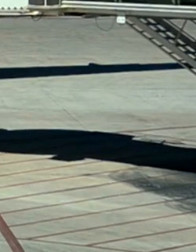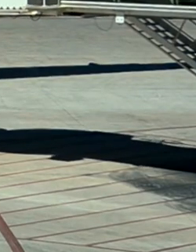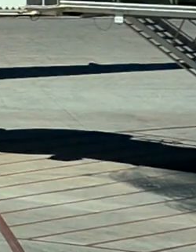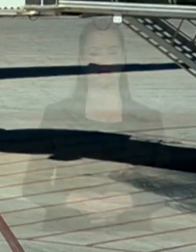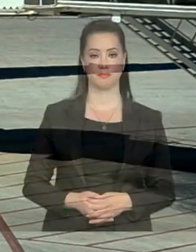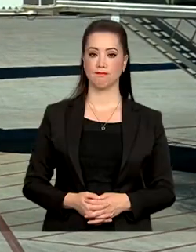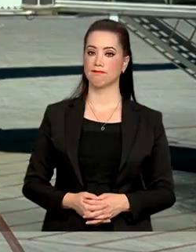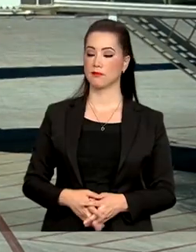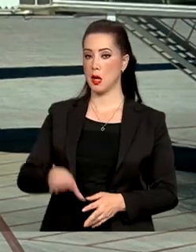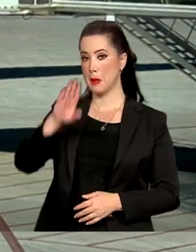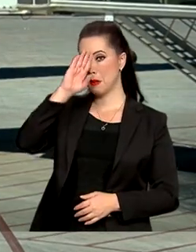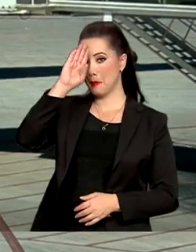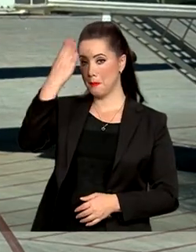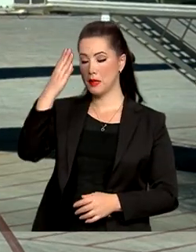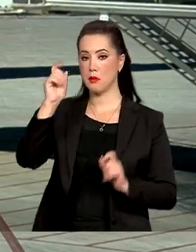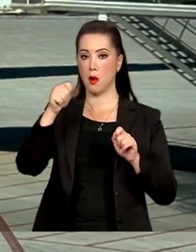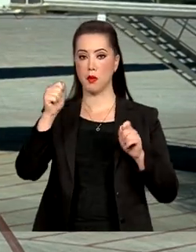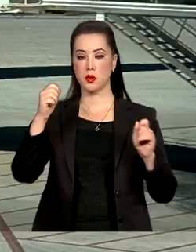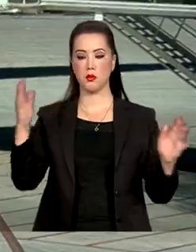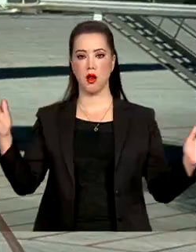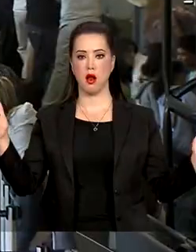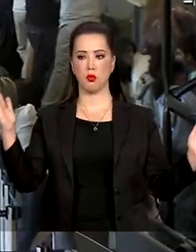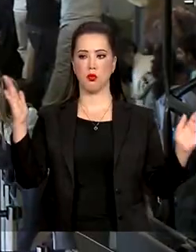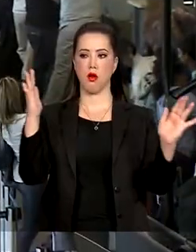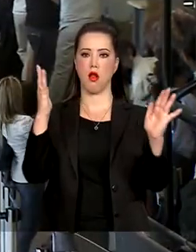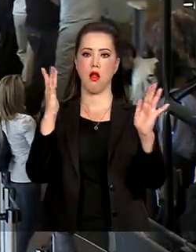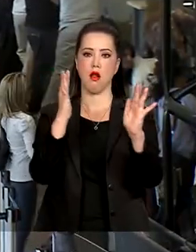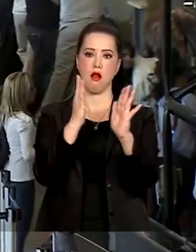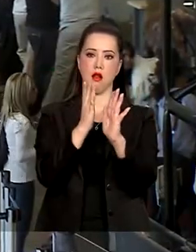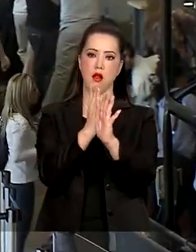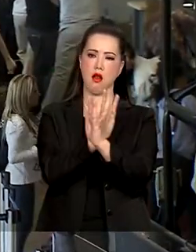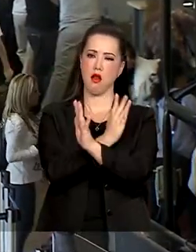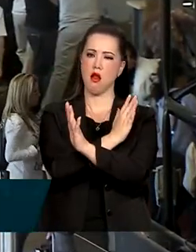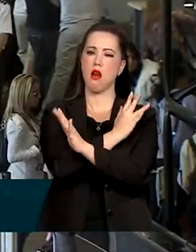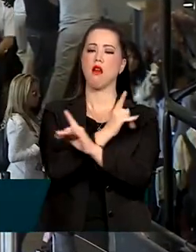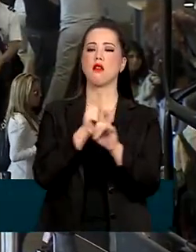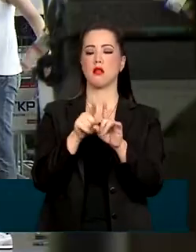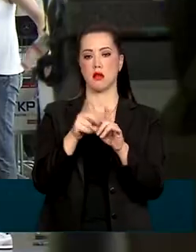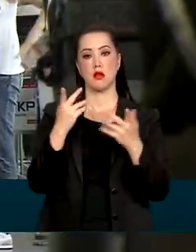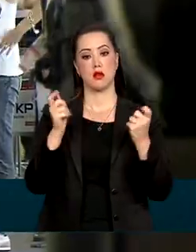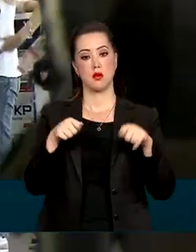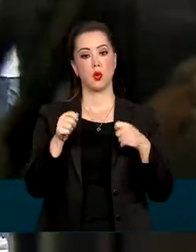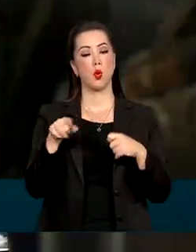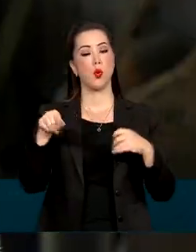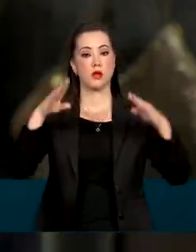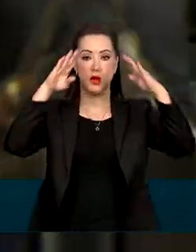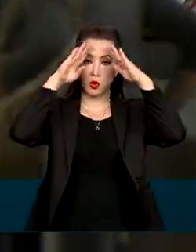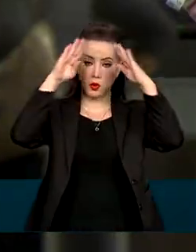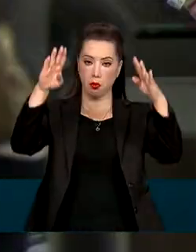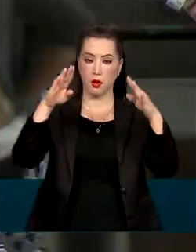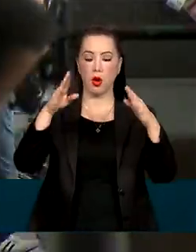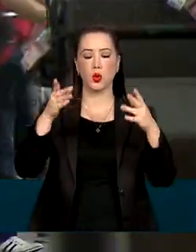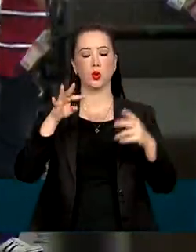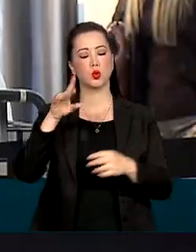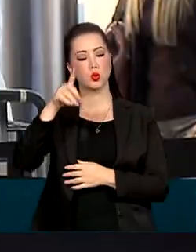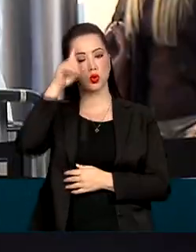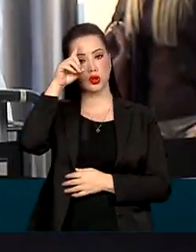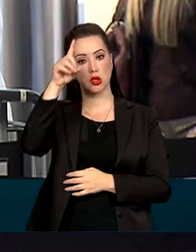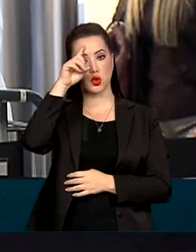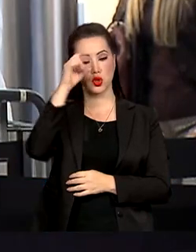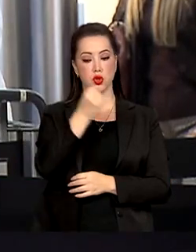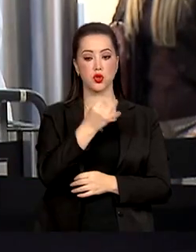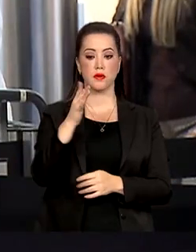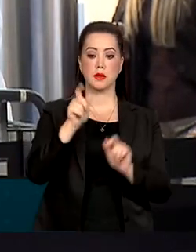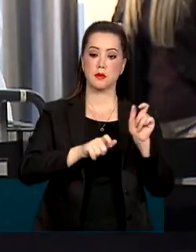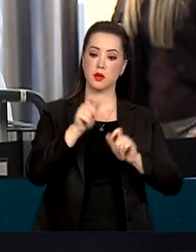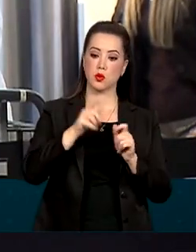Principal porta de entrada e saída do país, os aeroportos brasileiros movimentam dezenas de milhões de pessoas por ano e bilhões